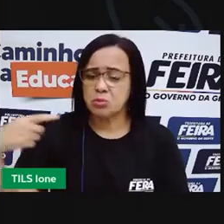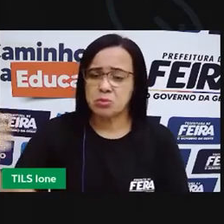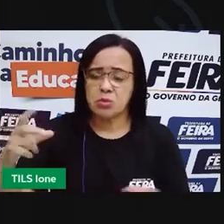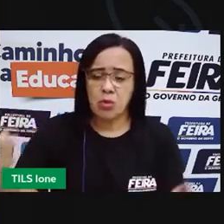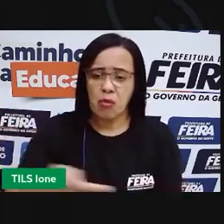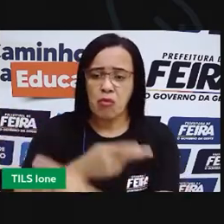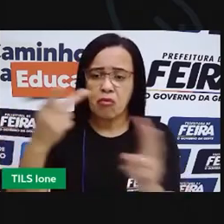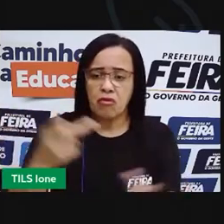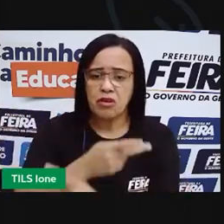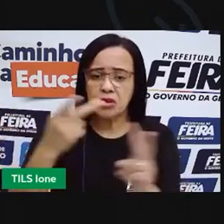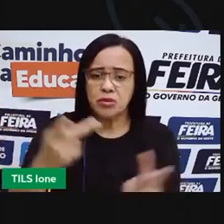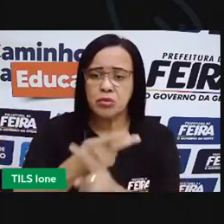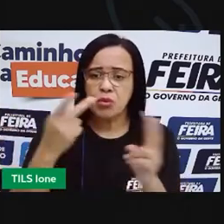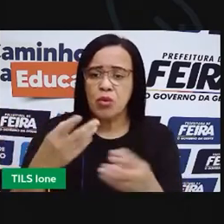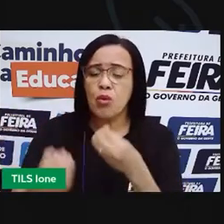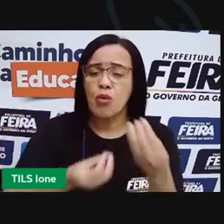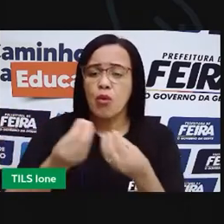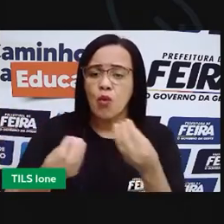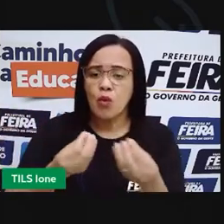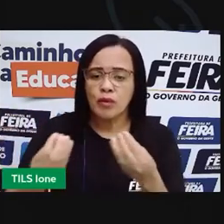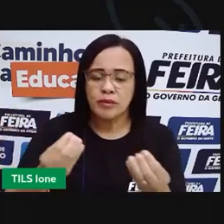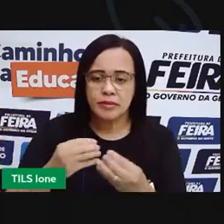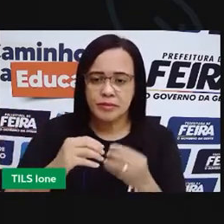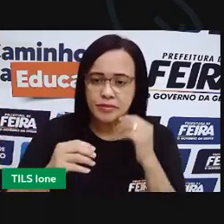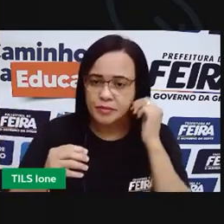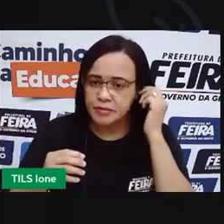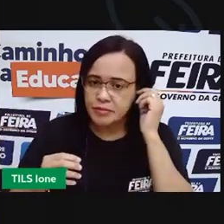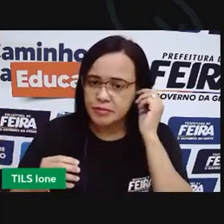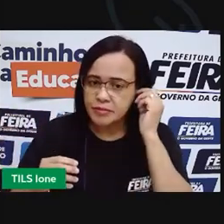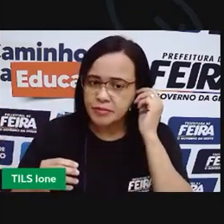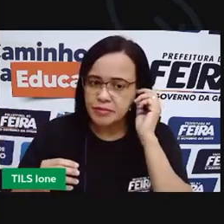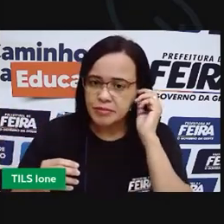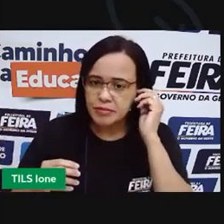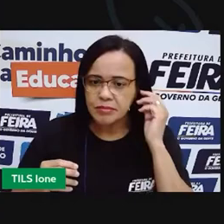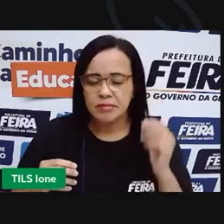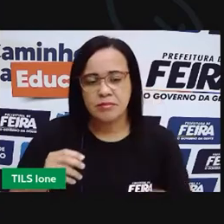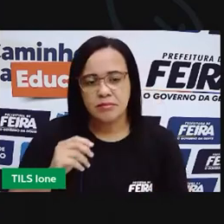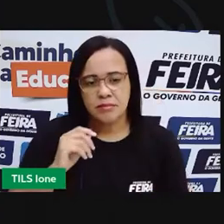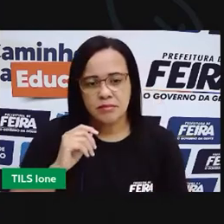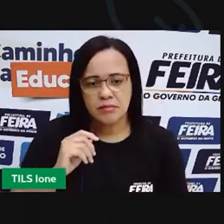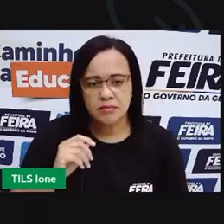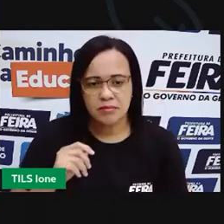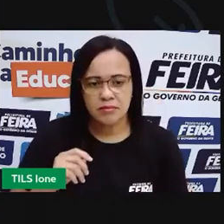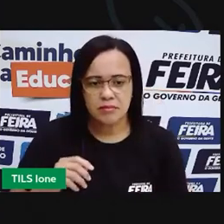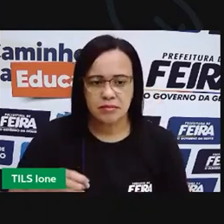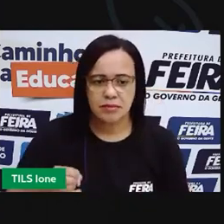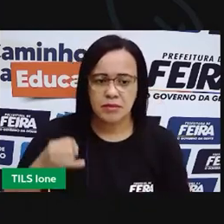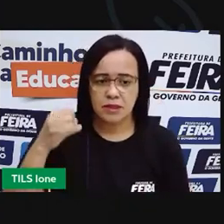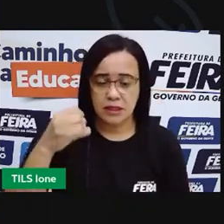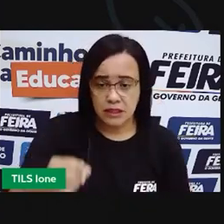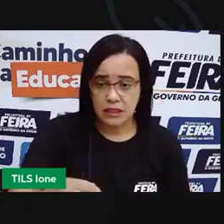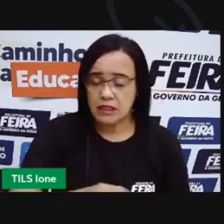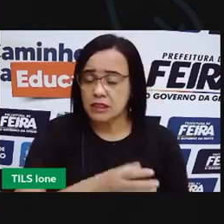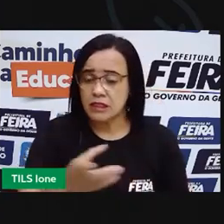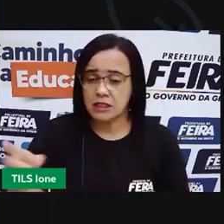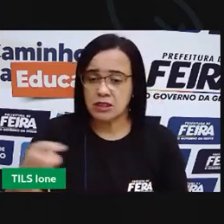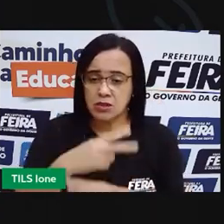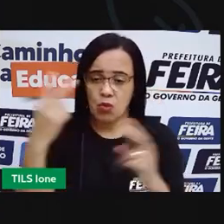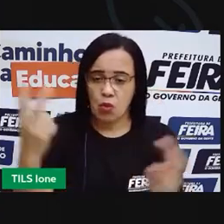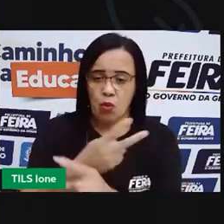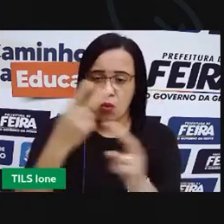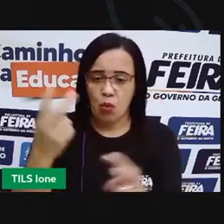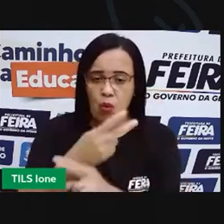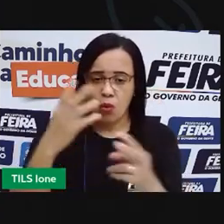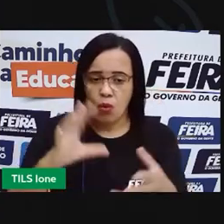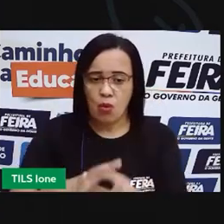vem